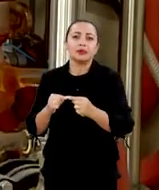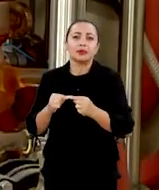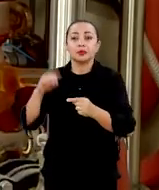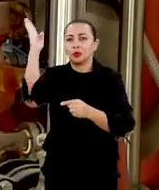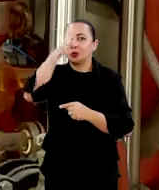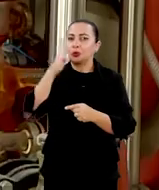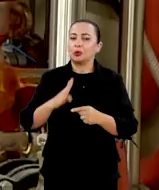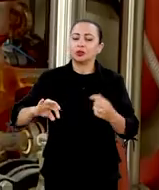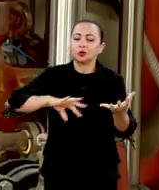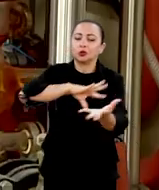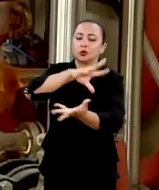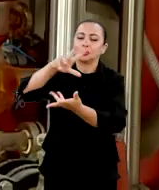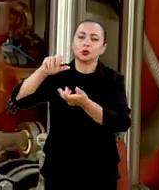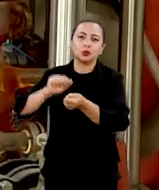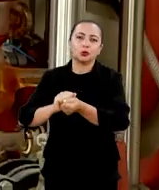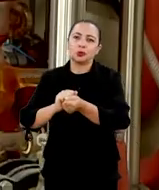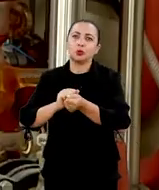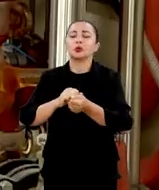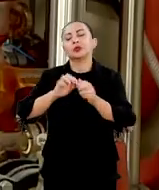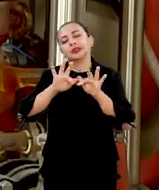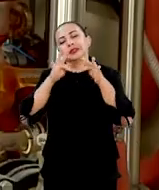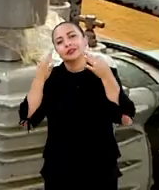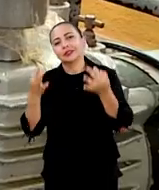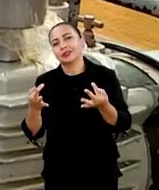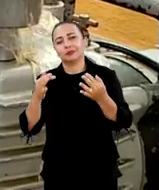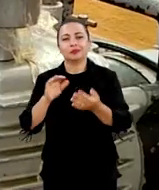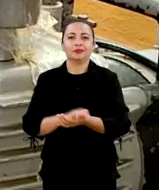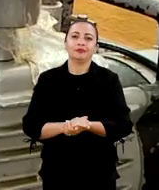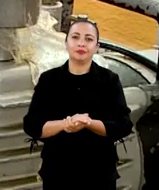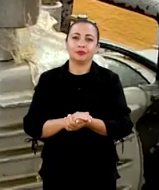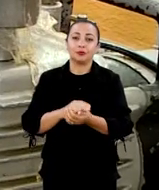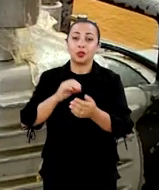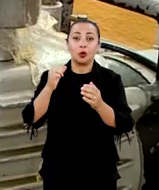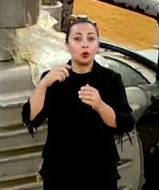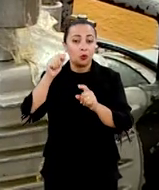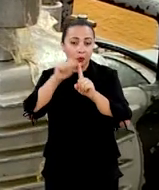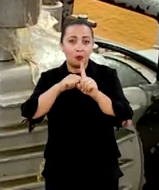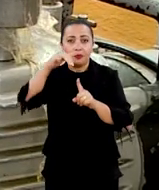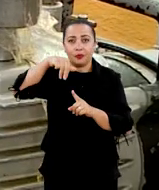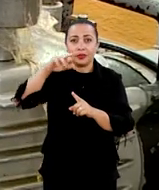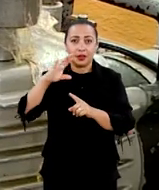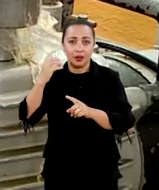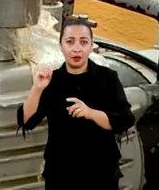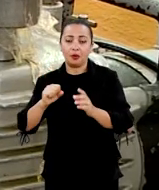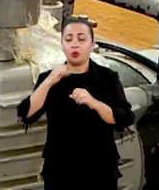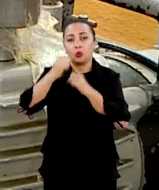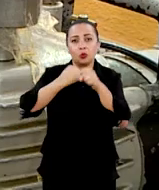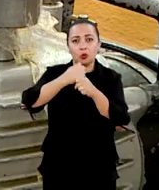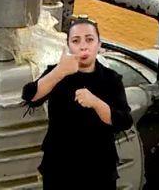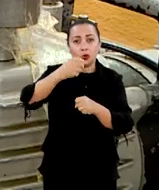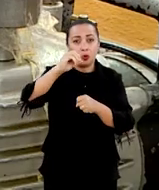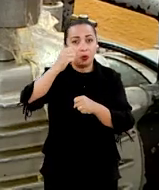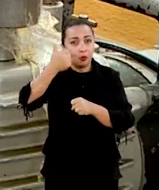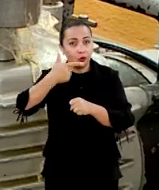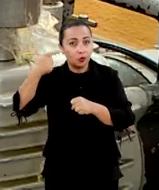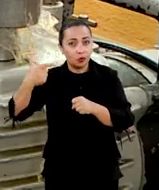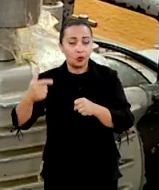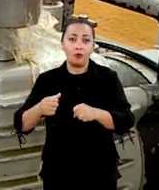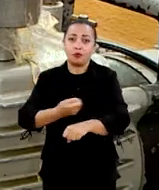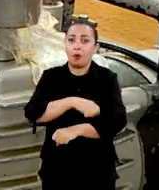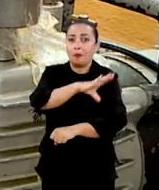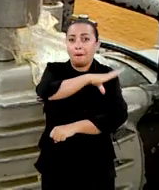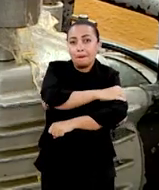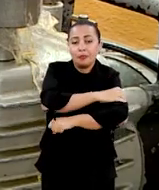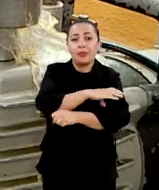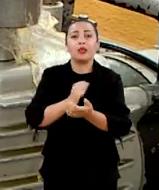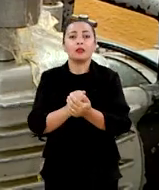Brasil e no mundo de uma forma muito simples. Em março de 2022, o produto foi patenteado pelo Instituto Nacional